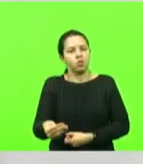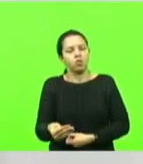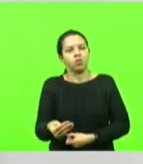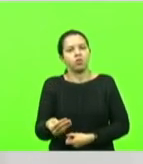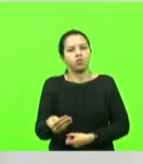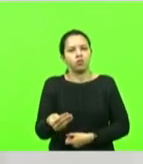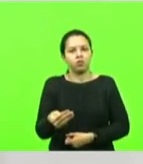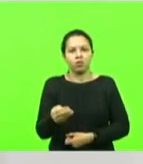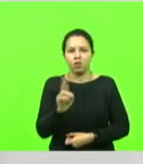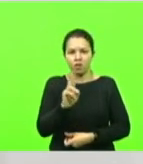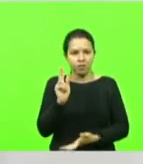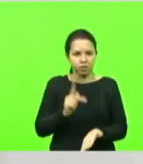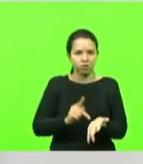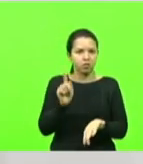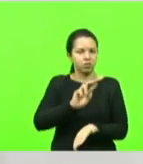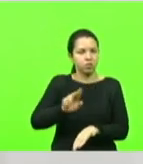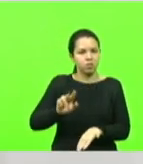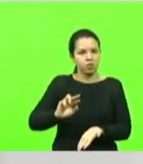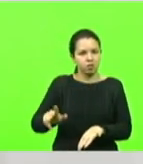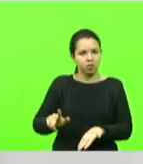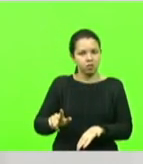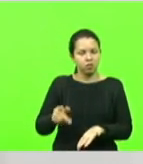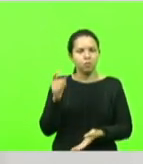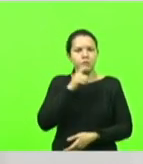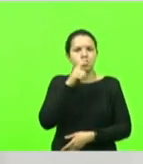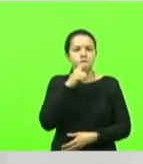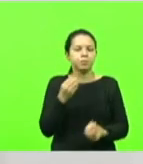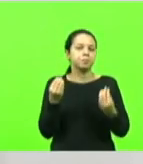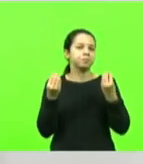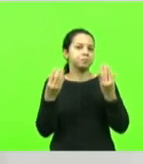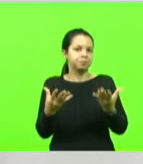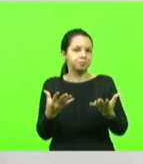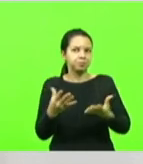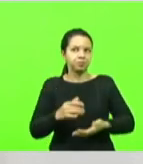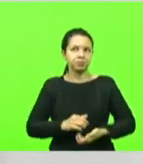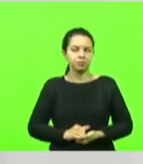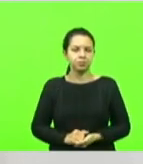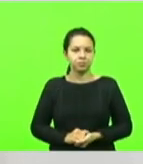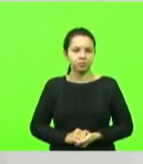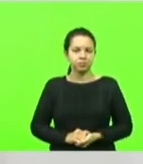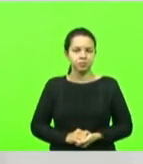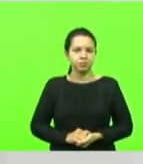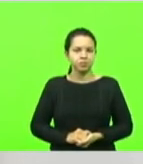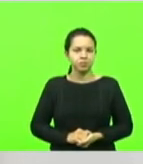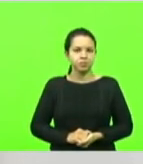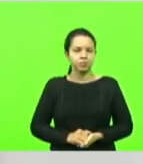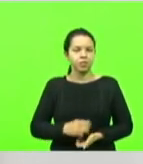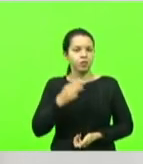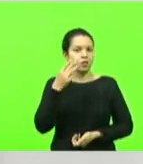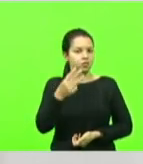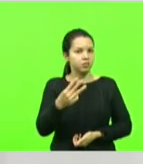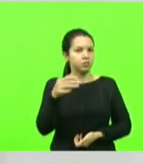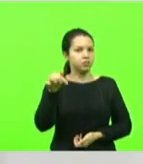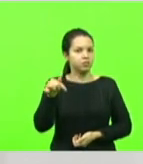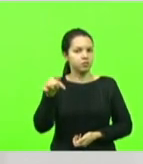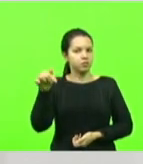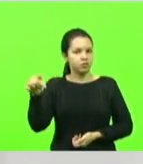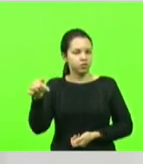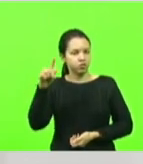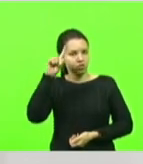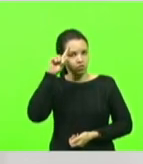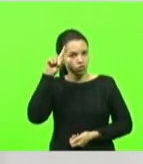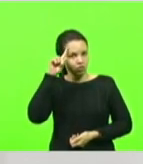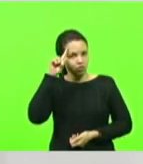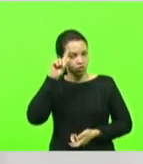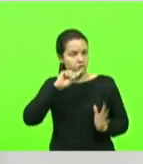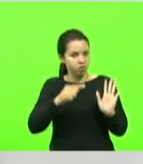Mas a que serve essa mentira do governador Carlos Moisés? A quem serve isso? 377 dias, não tem denúncia do